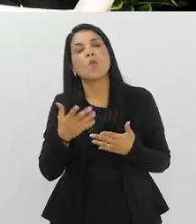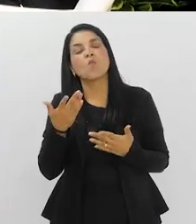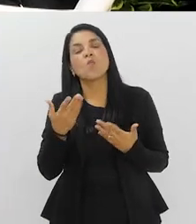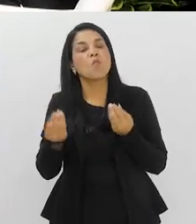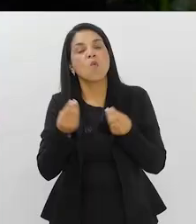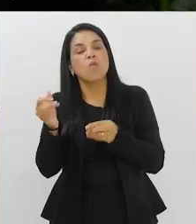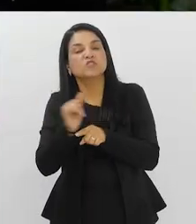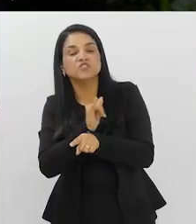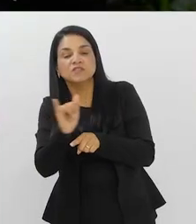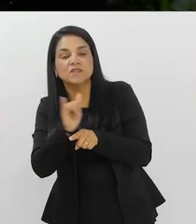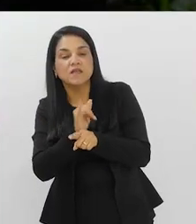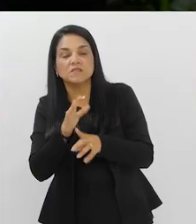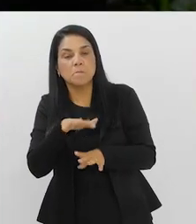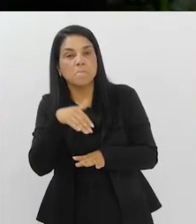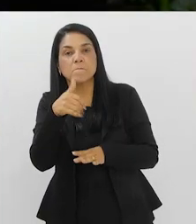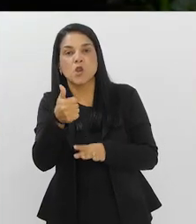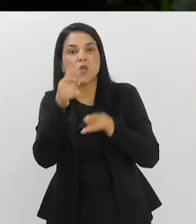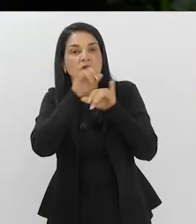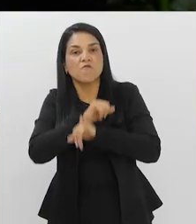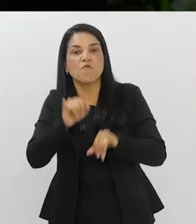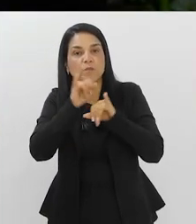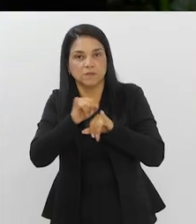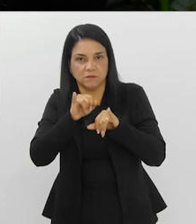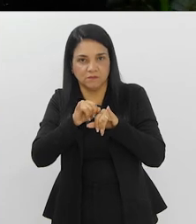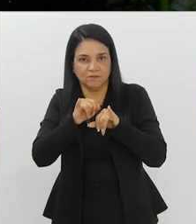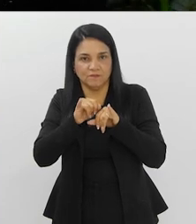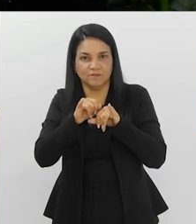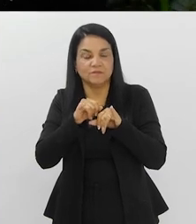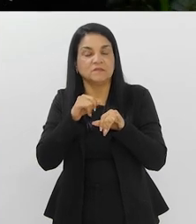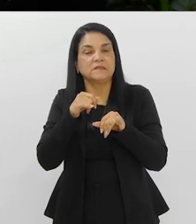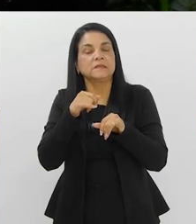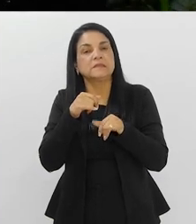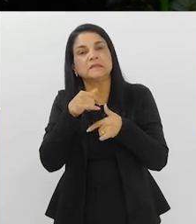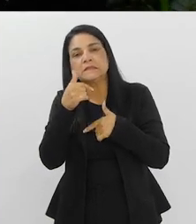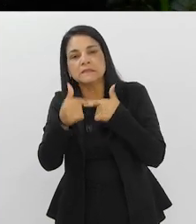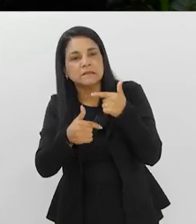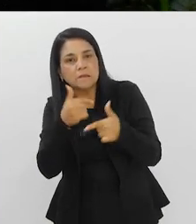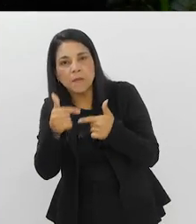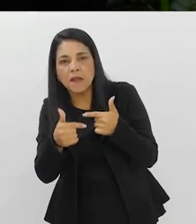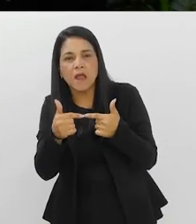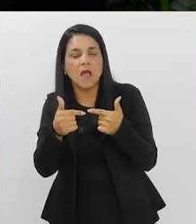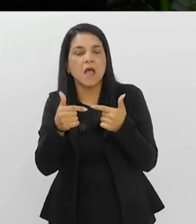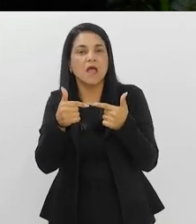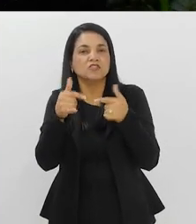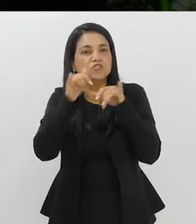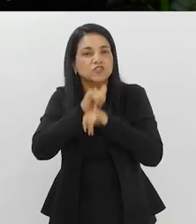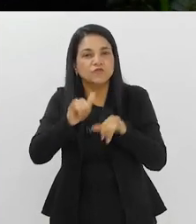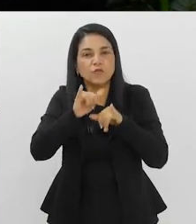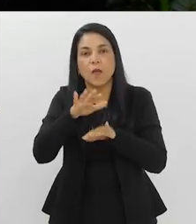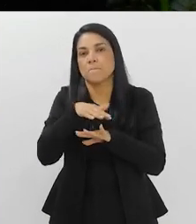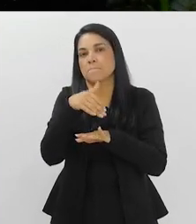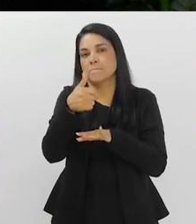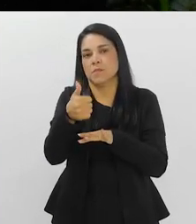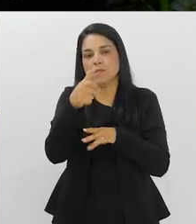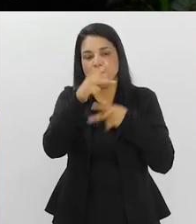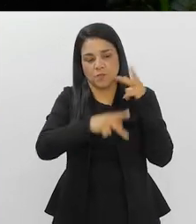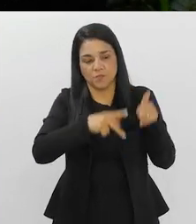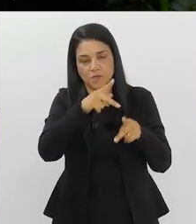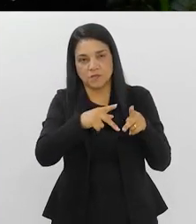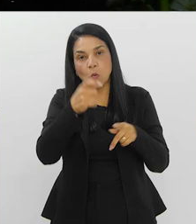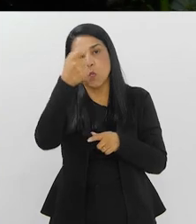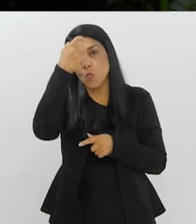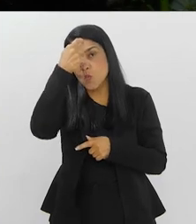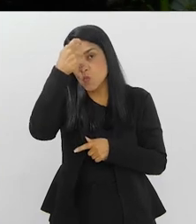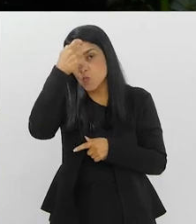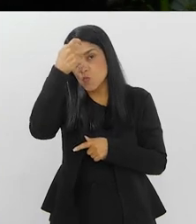essa equação, então, Isabela? Como, na sua opinião, a gente pode trabalhar com essa informação e divulgar melhor para que a